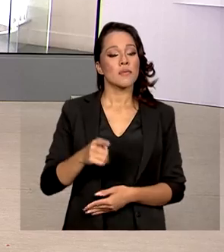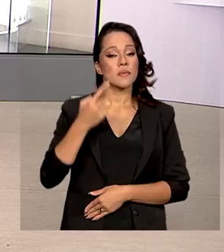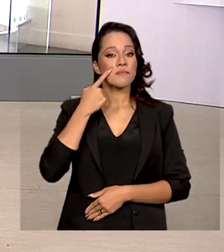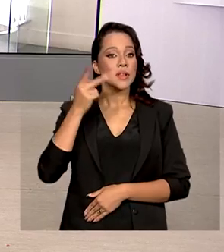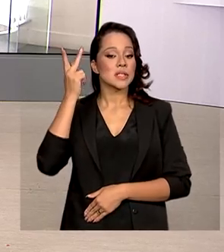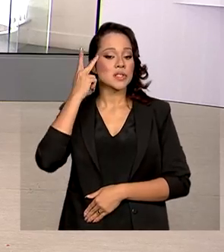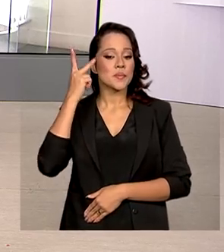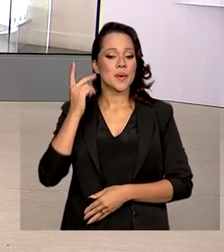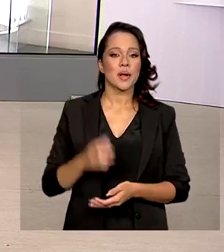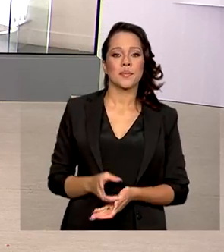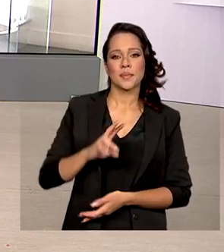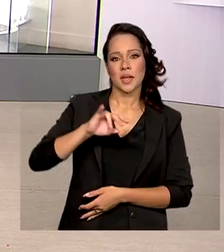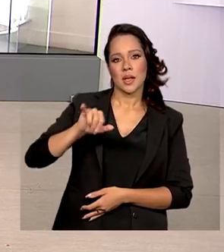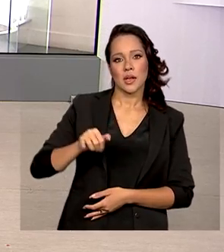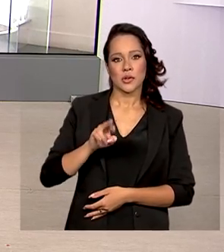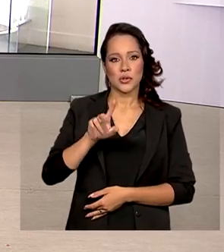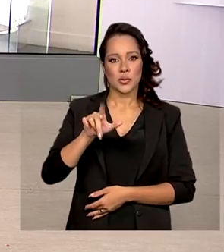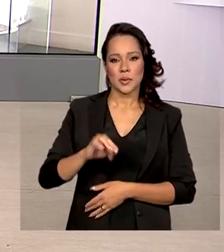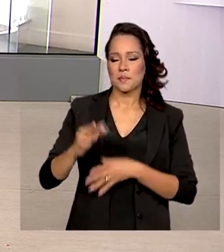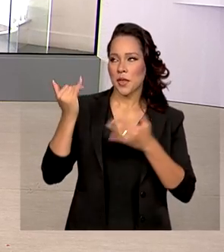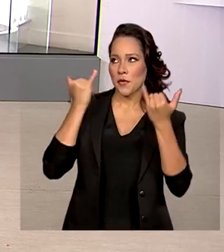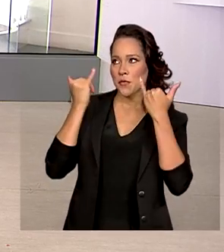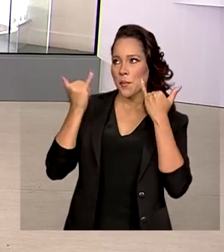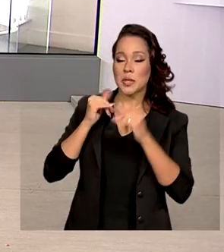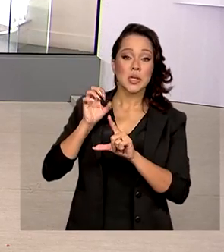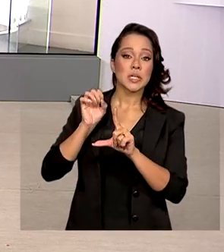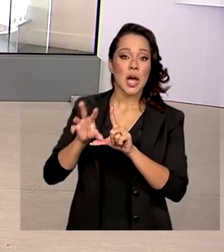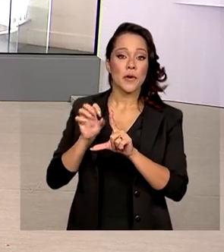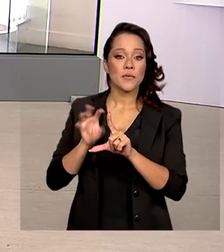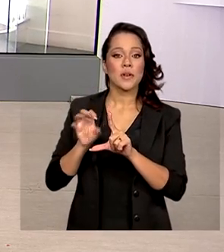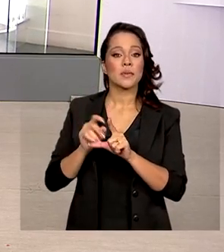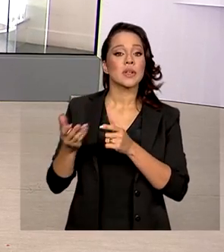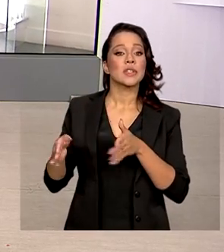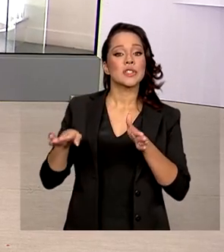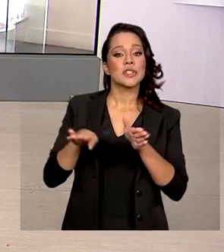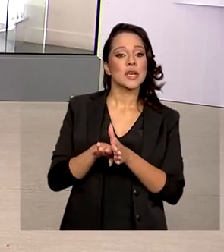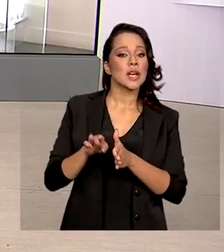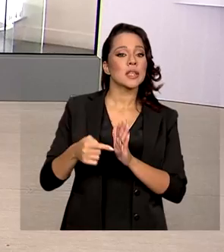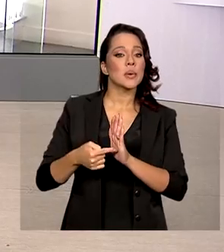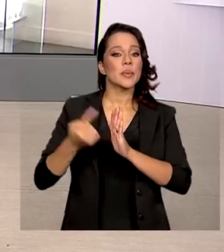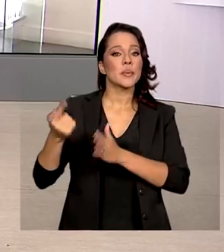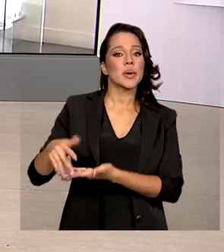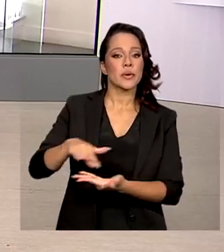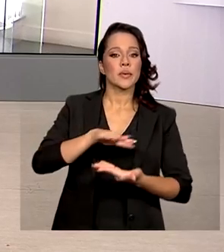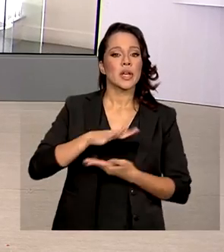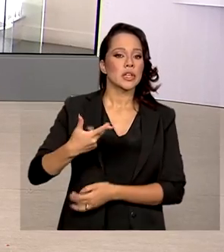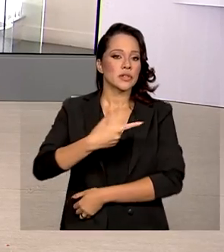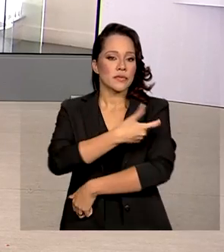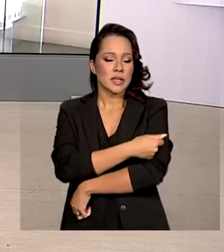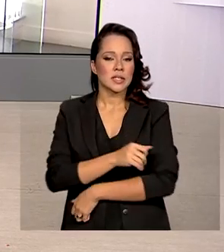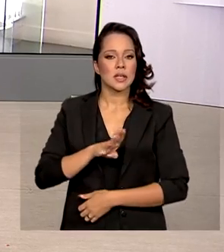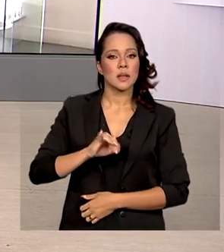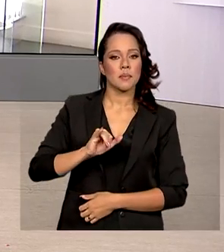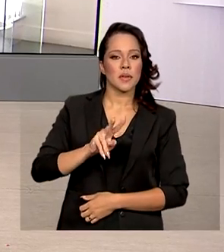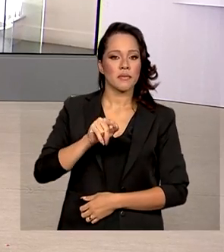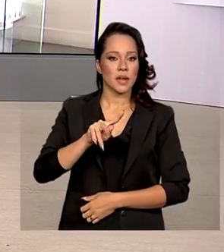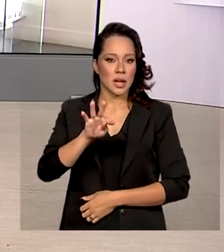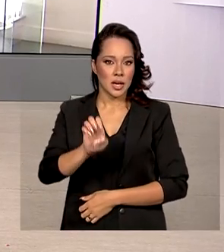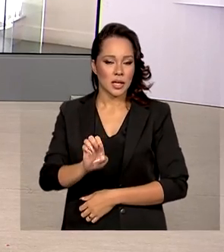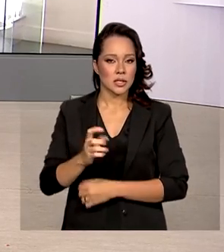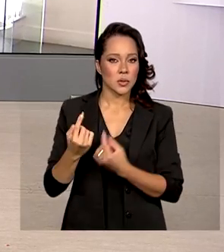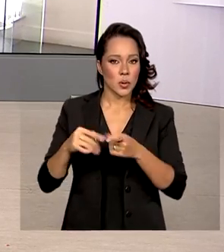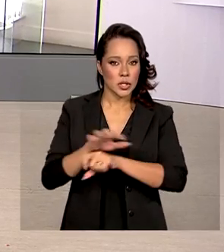São Paulo. A Júlia Ballarini tem informações ao vivo sobre a chegada do primeiro lote de vacinas bivalentes